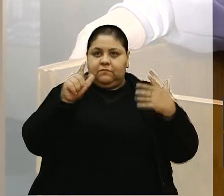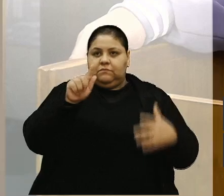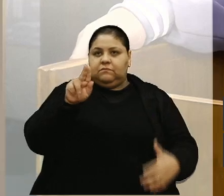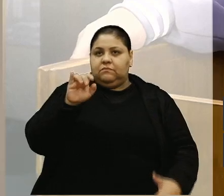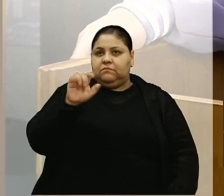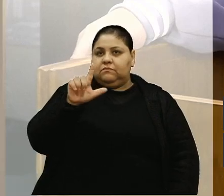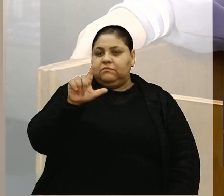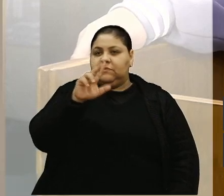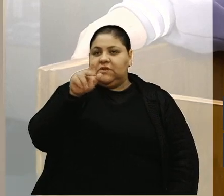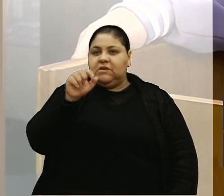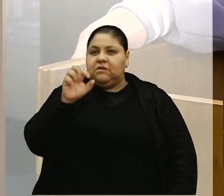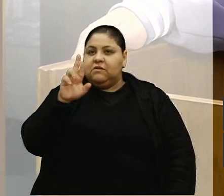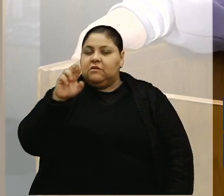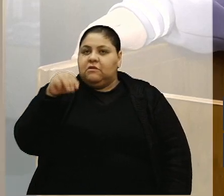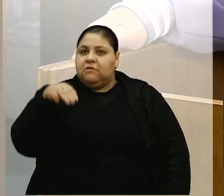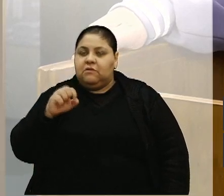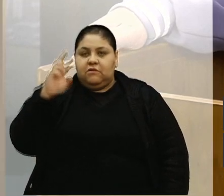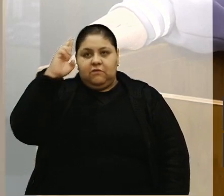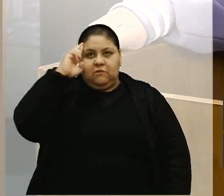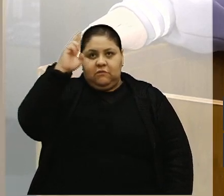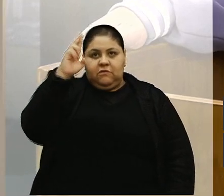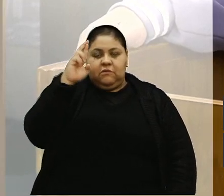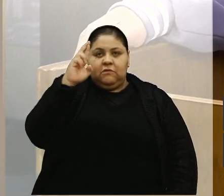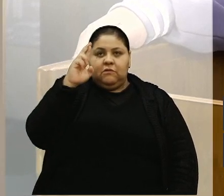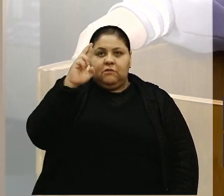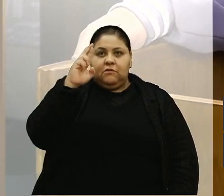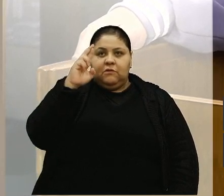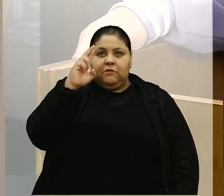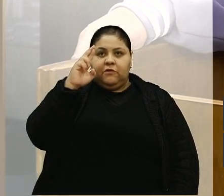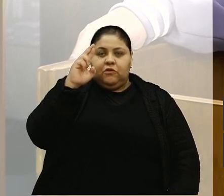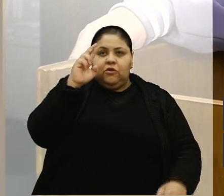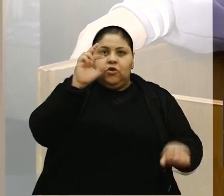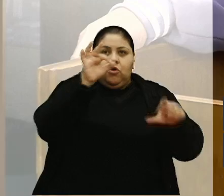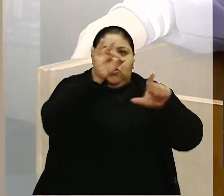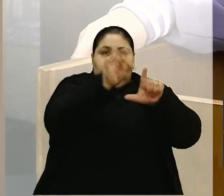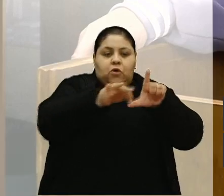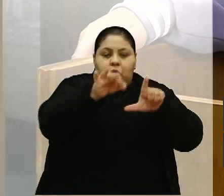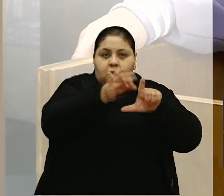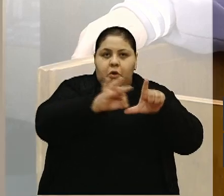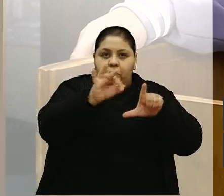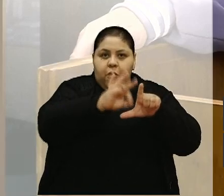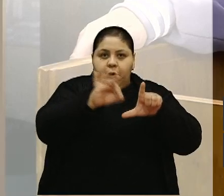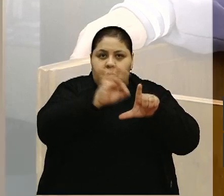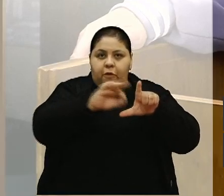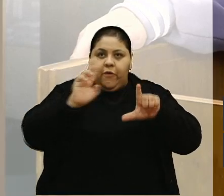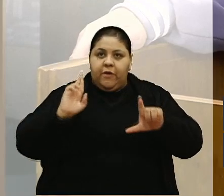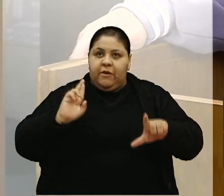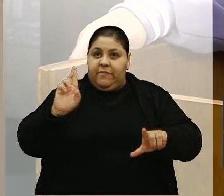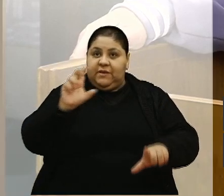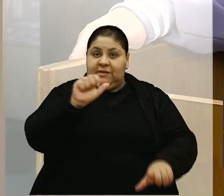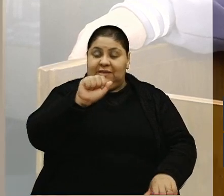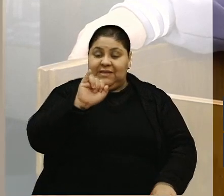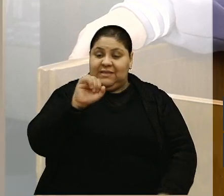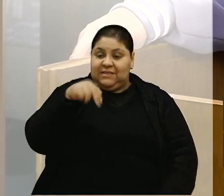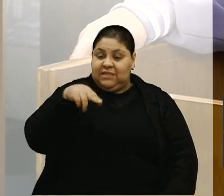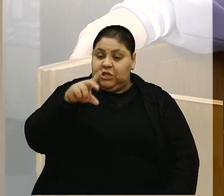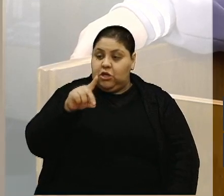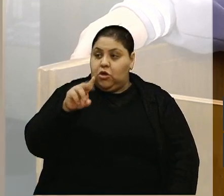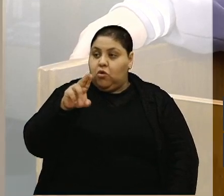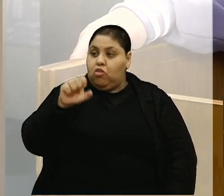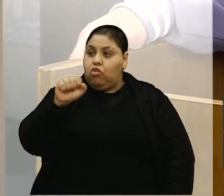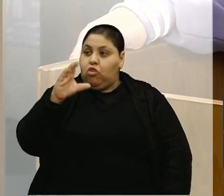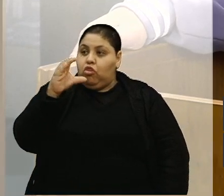Sartor, diretor comercial da Asus, que representa a Sinduscom, o